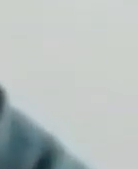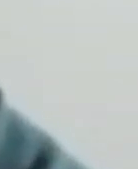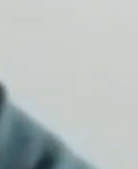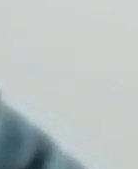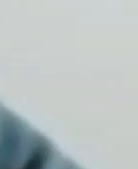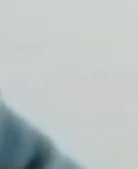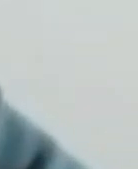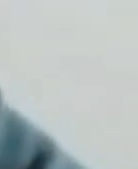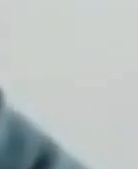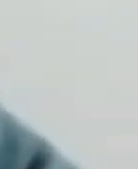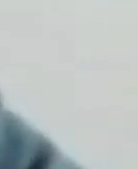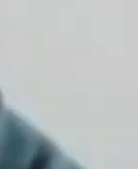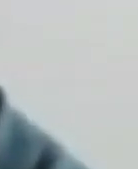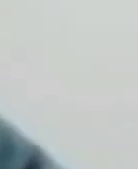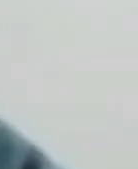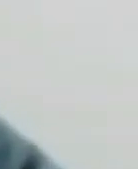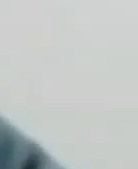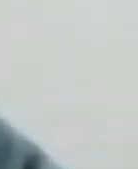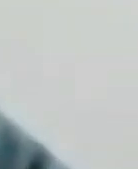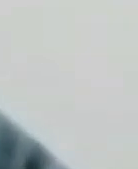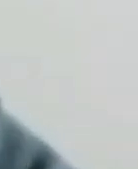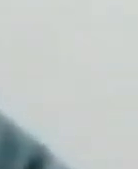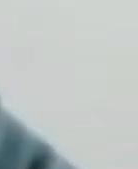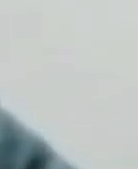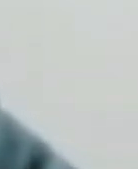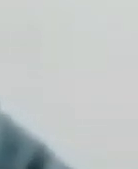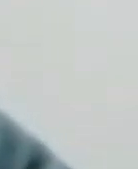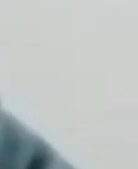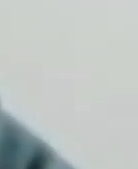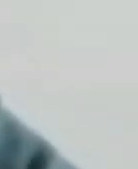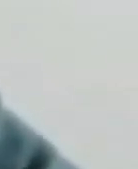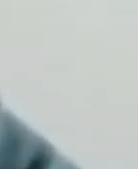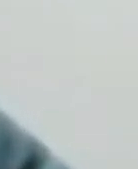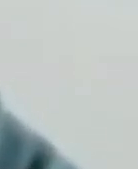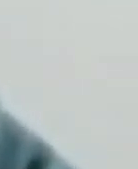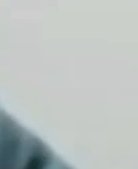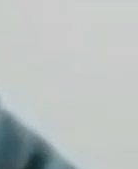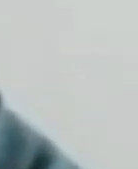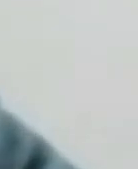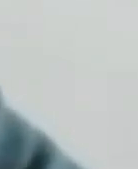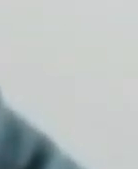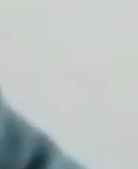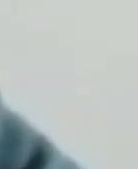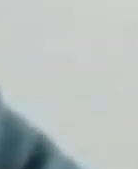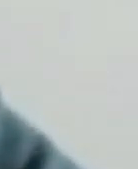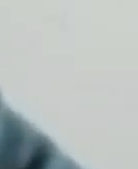E eu vou deixar aqui o meu alerta às autoridades. Senhores,